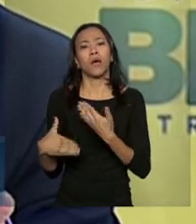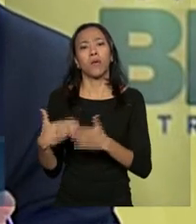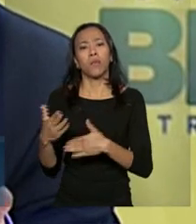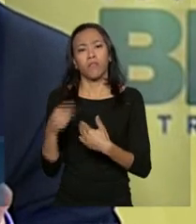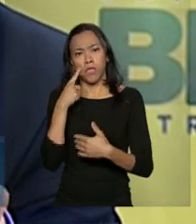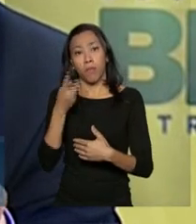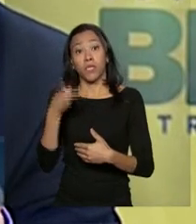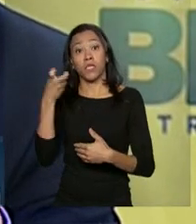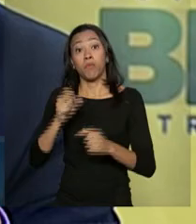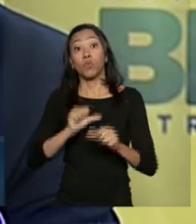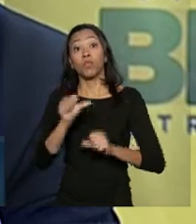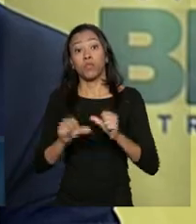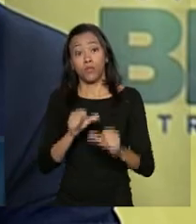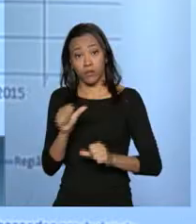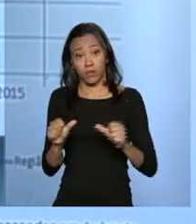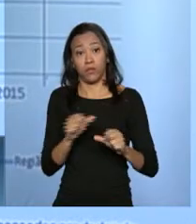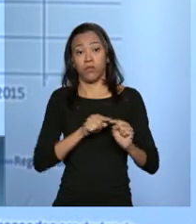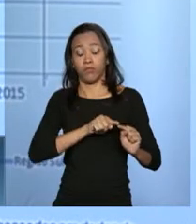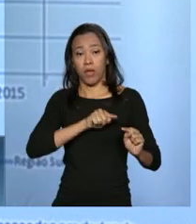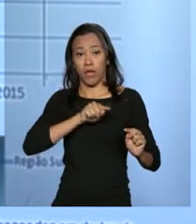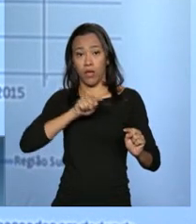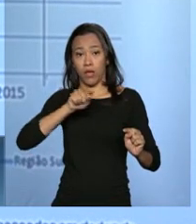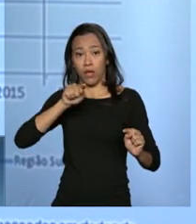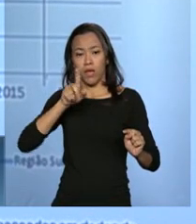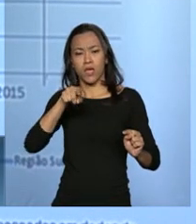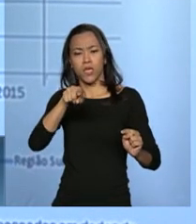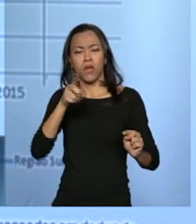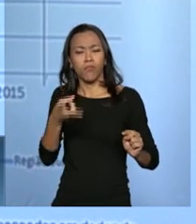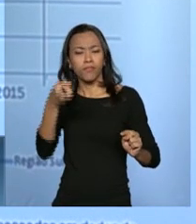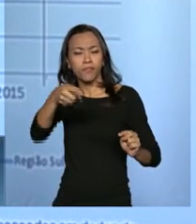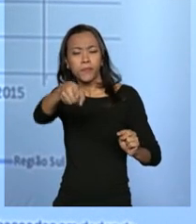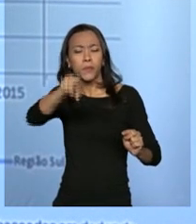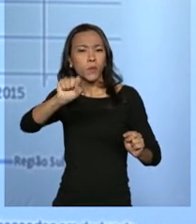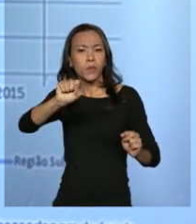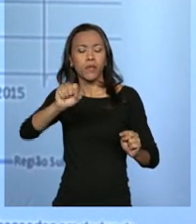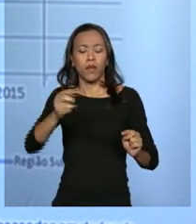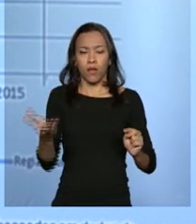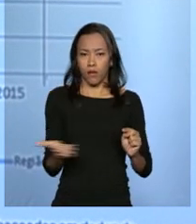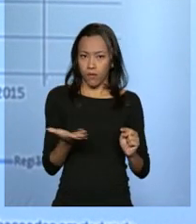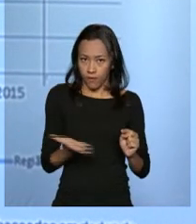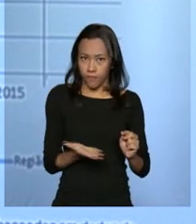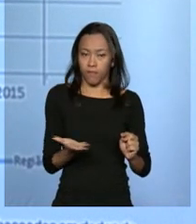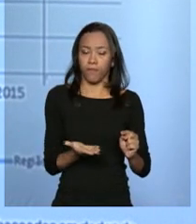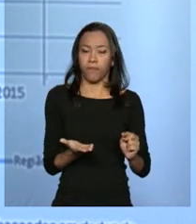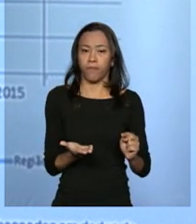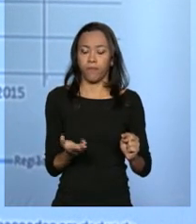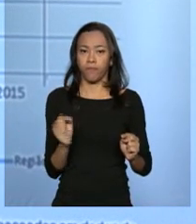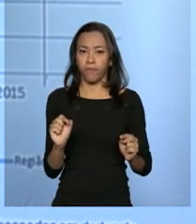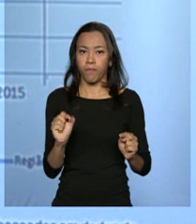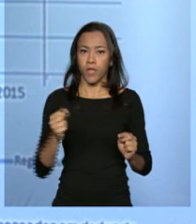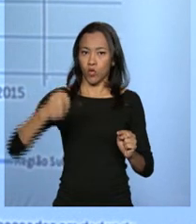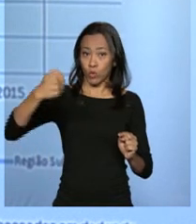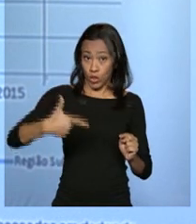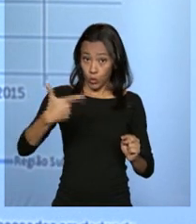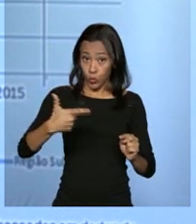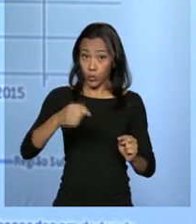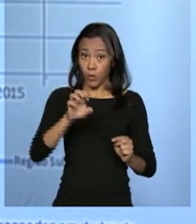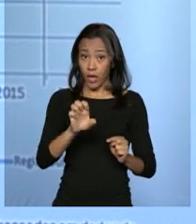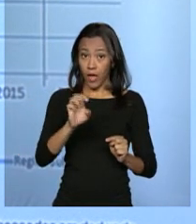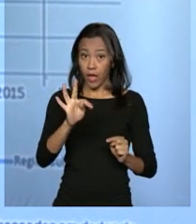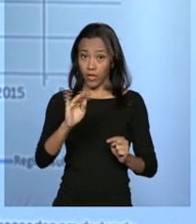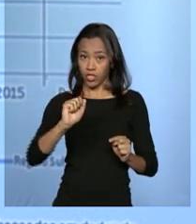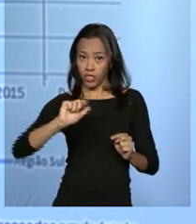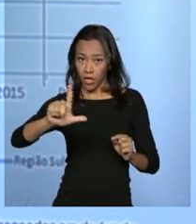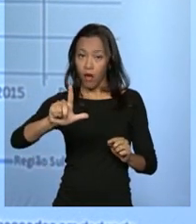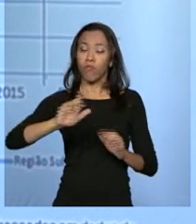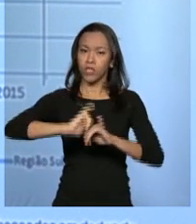evoluções, mas que começam a convergir agora. Quer dizer, a previsão do segundo edital é de uma